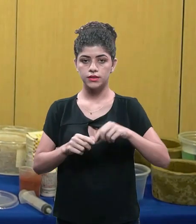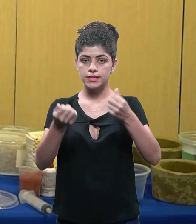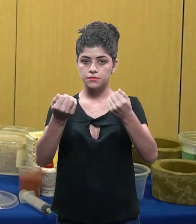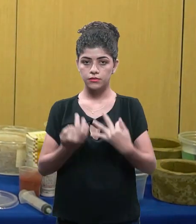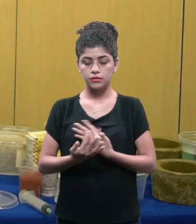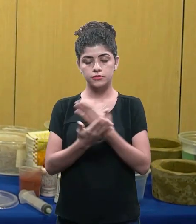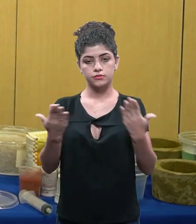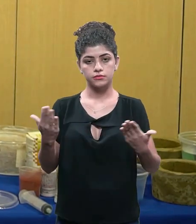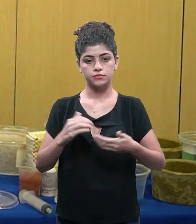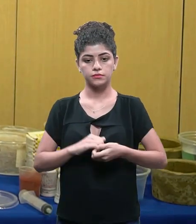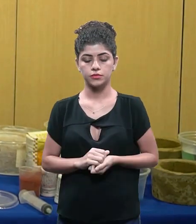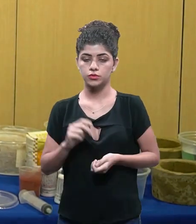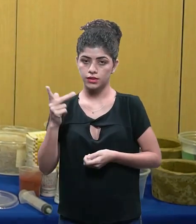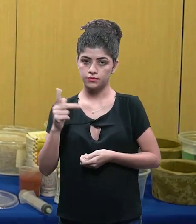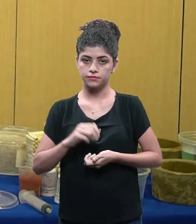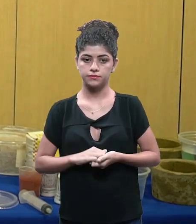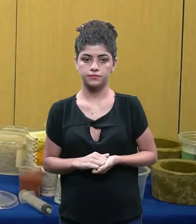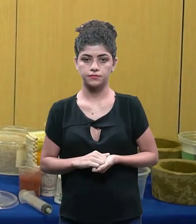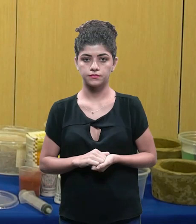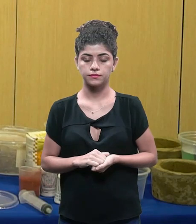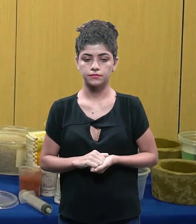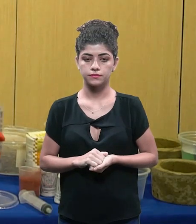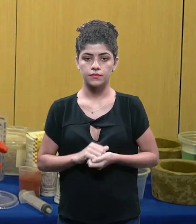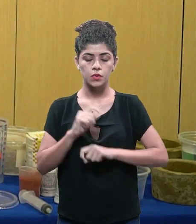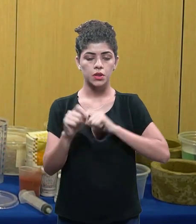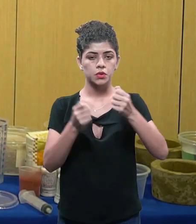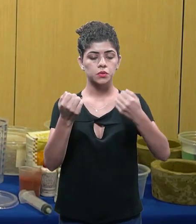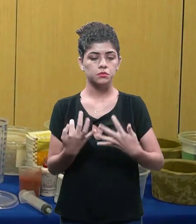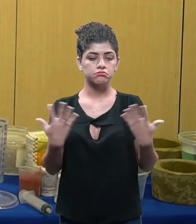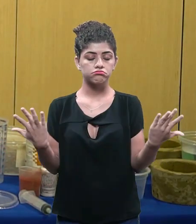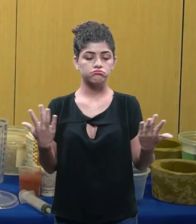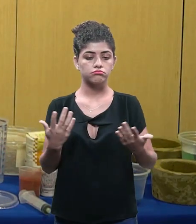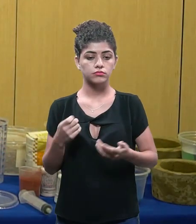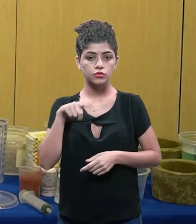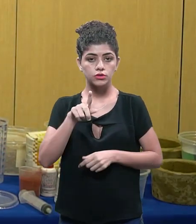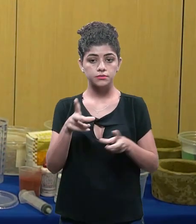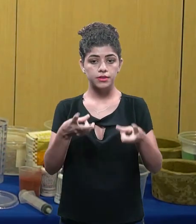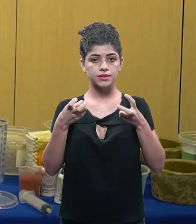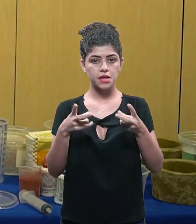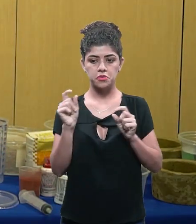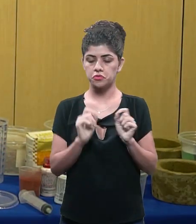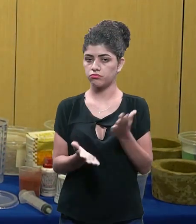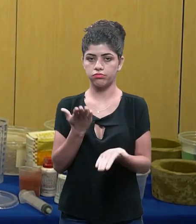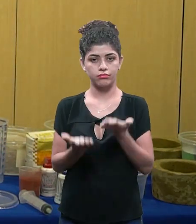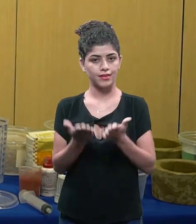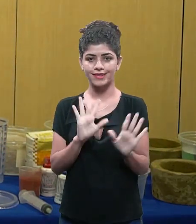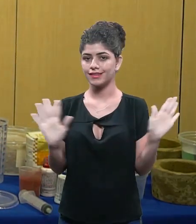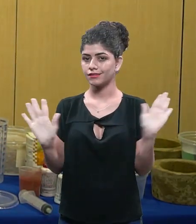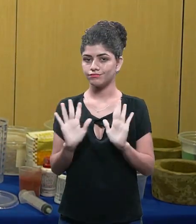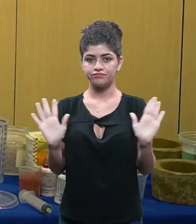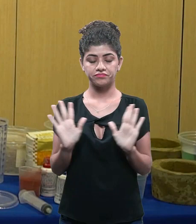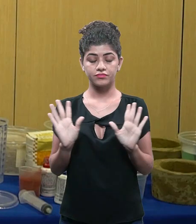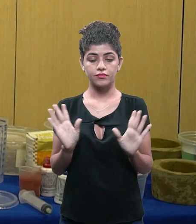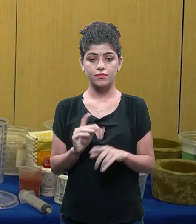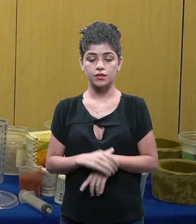todos os meus ingredientes explicado para vocês ok o que eu estou fazendo aqui tu percebe que eu não usei